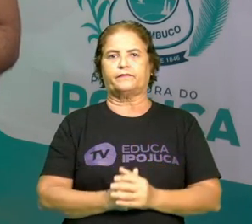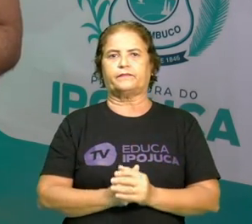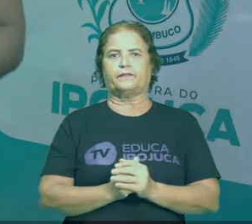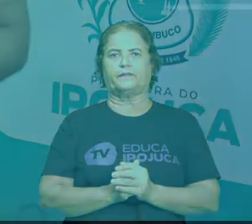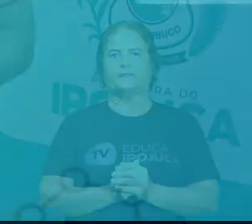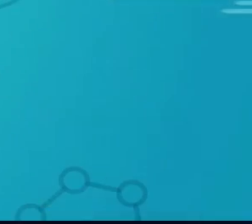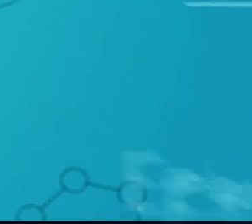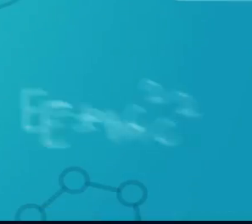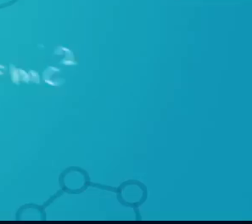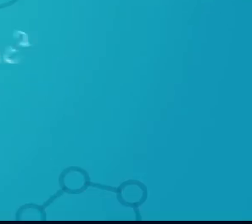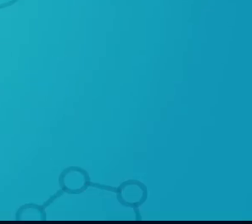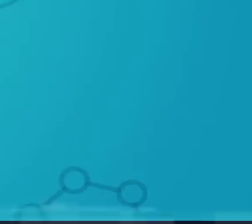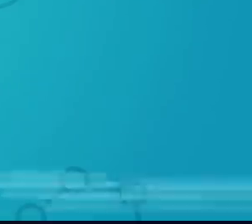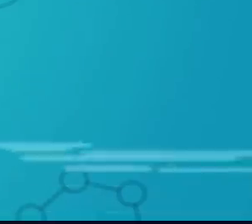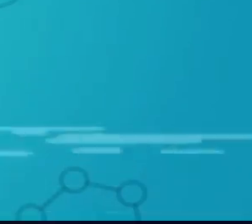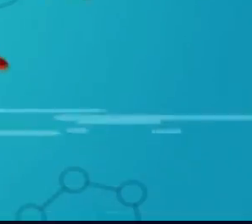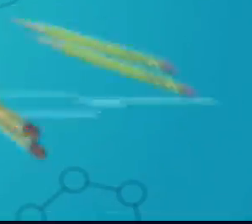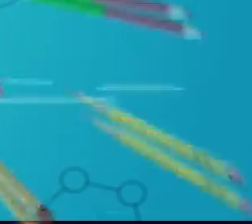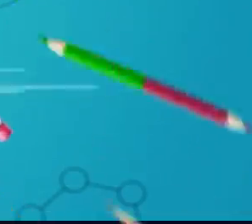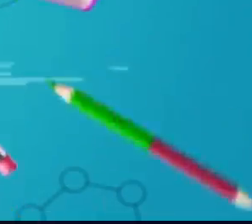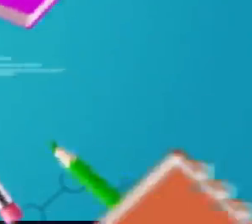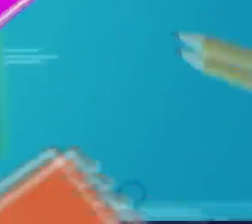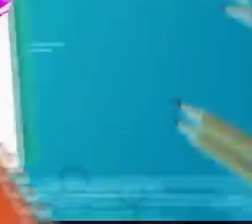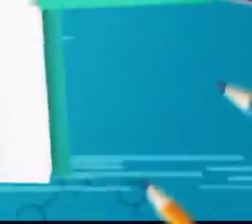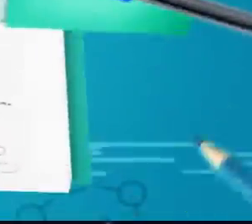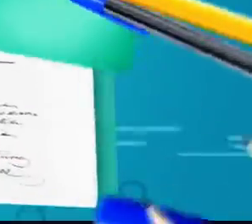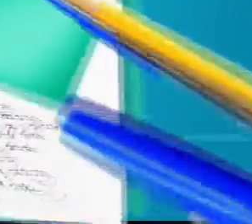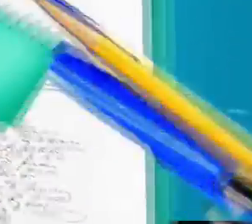Tchau, tchau,